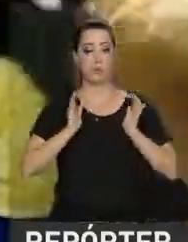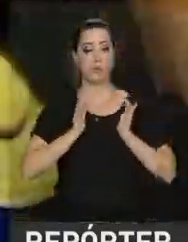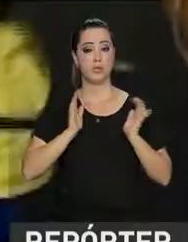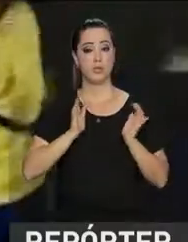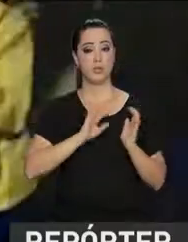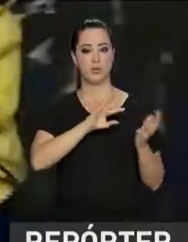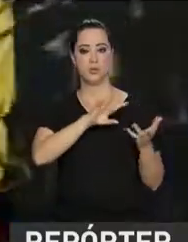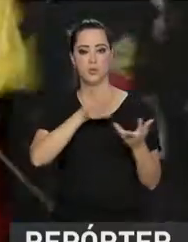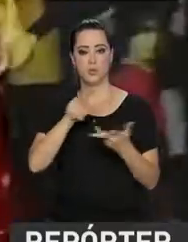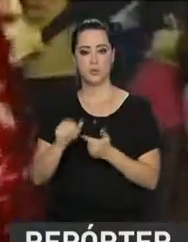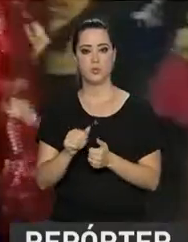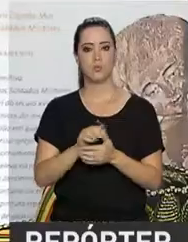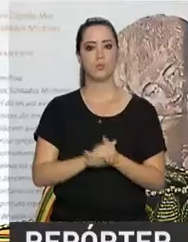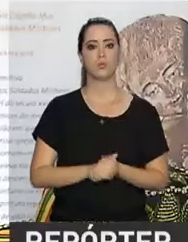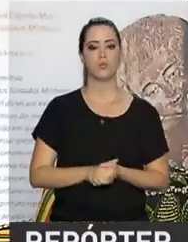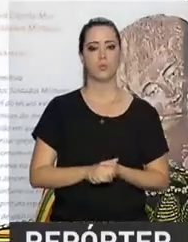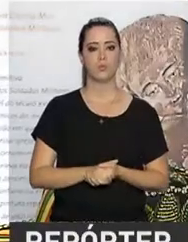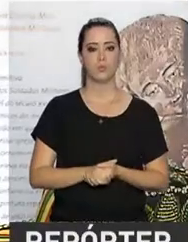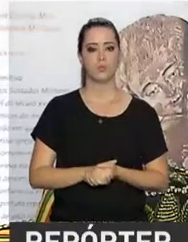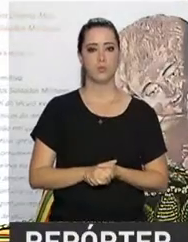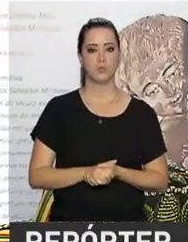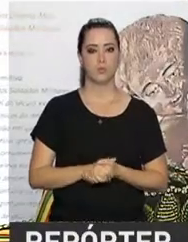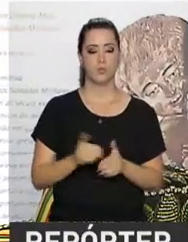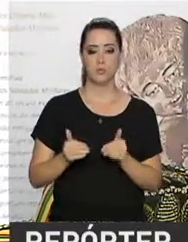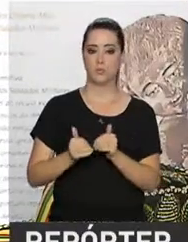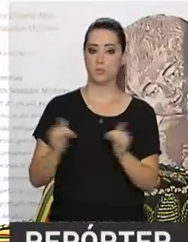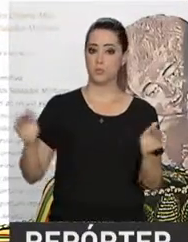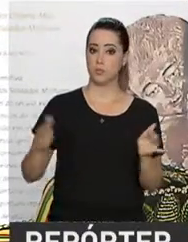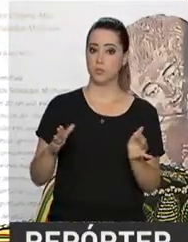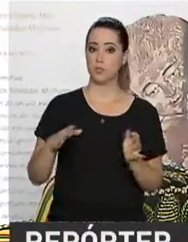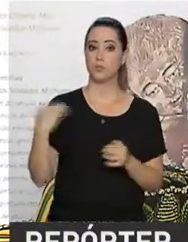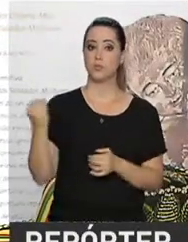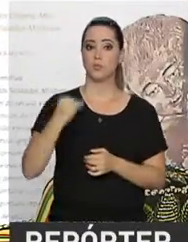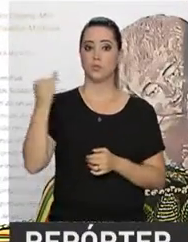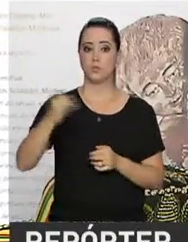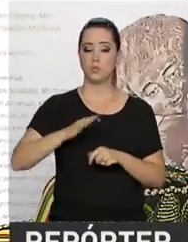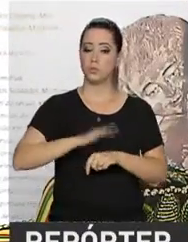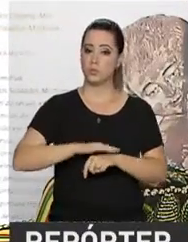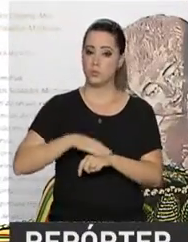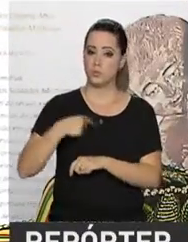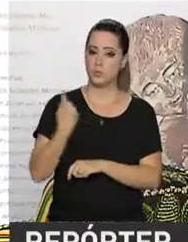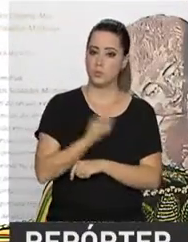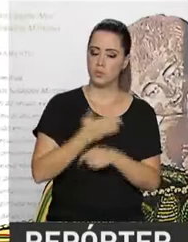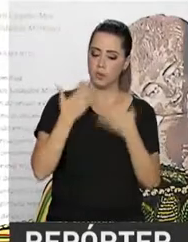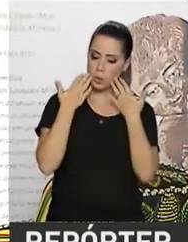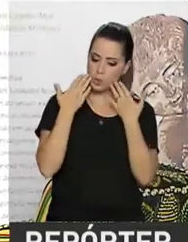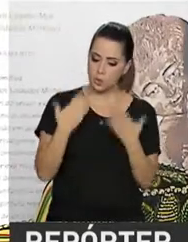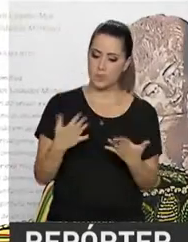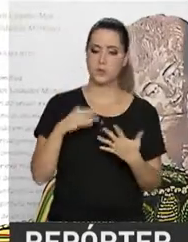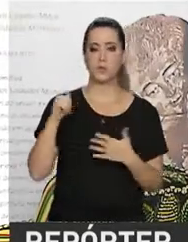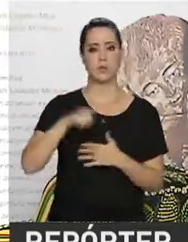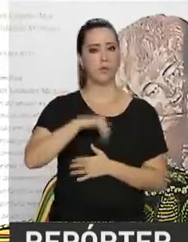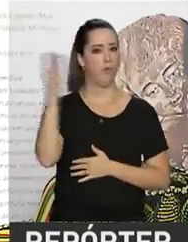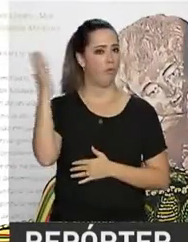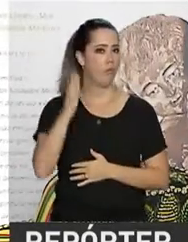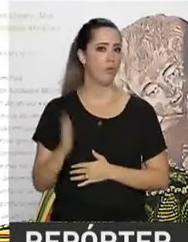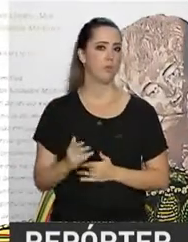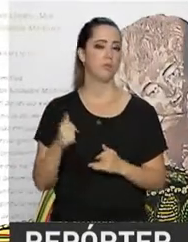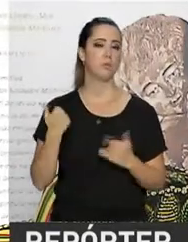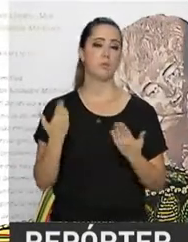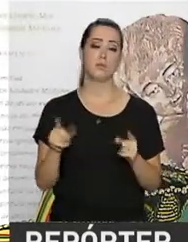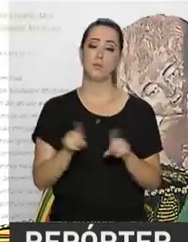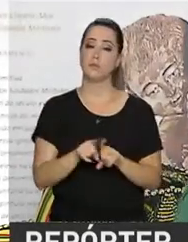imaterial da humanidade. Vai abrir uma grande porta para nós nos apresentarmos fora do Brasil e